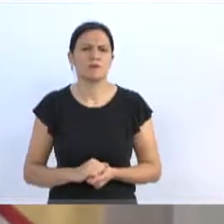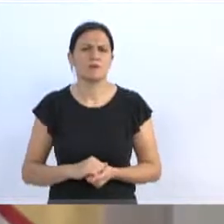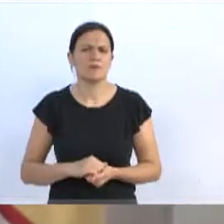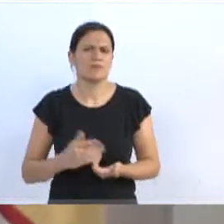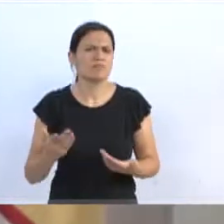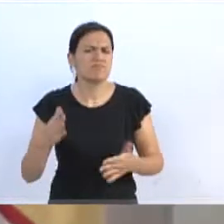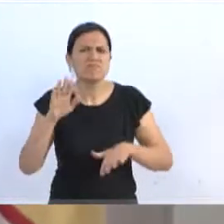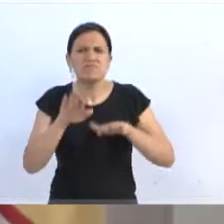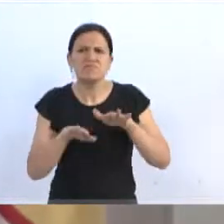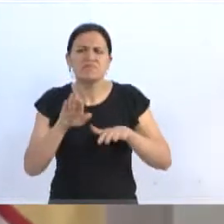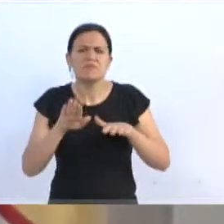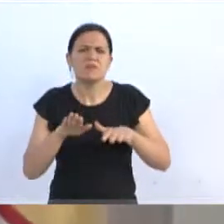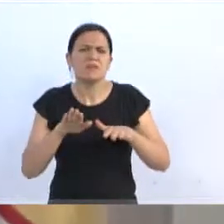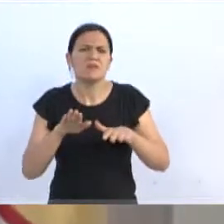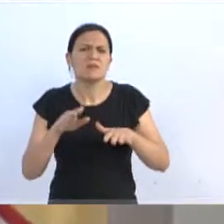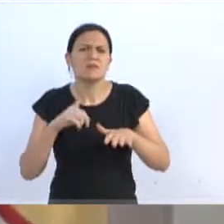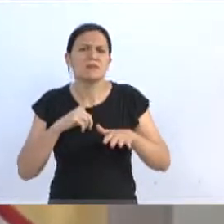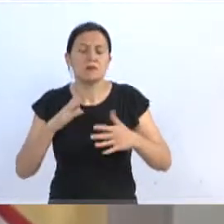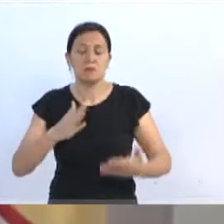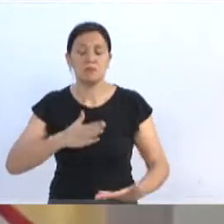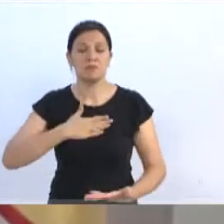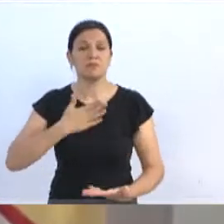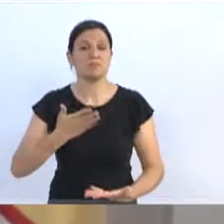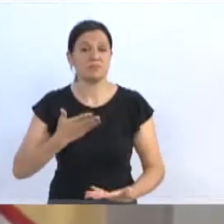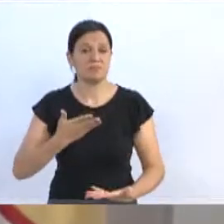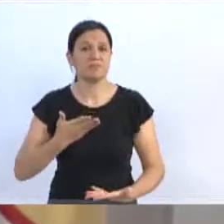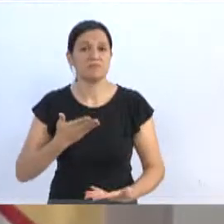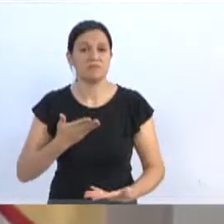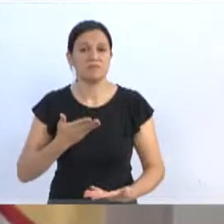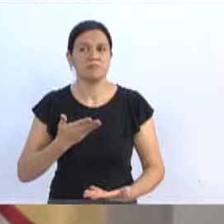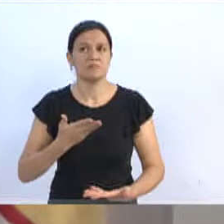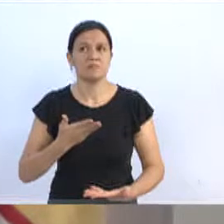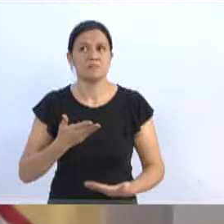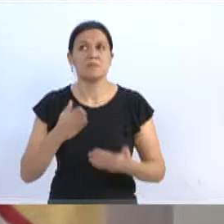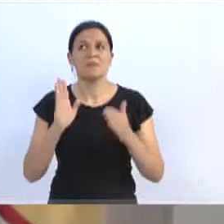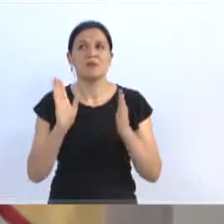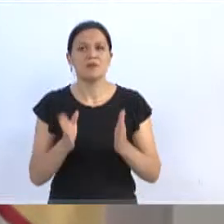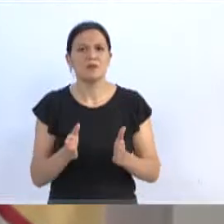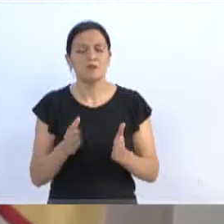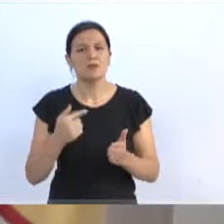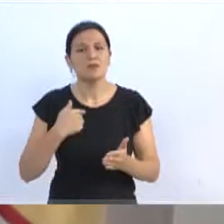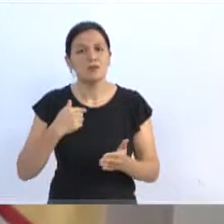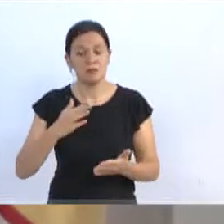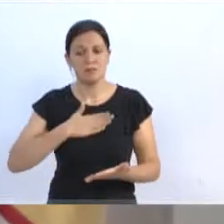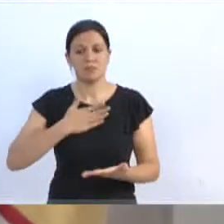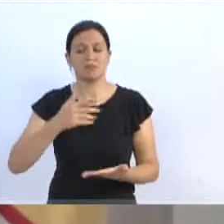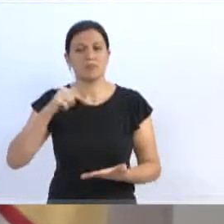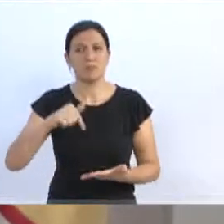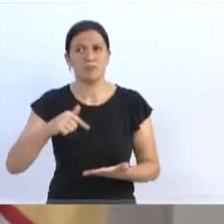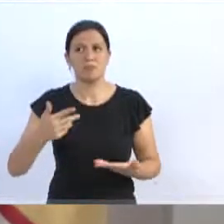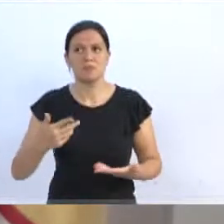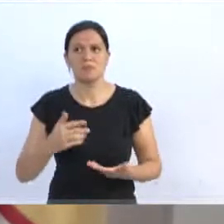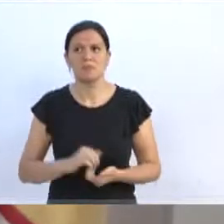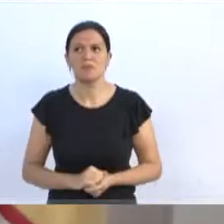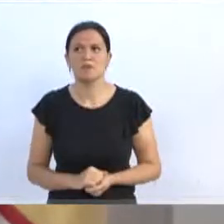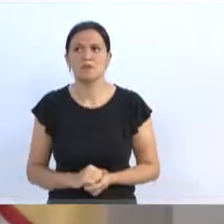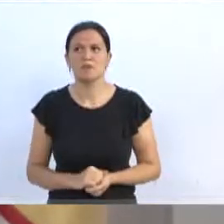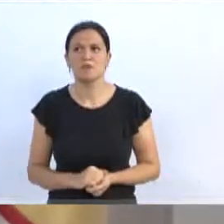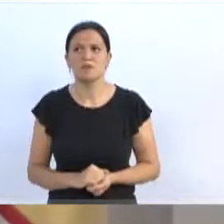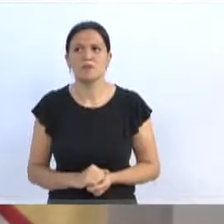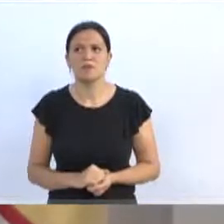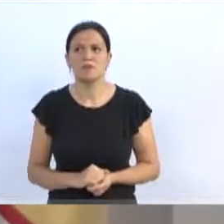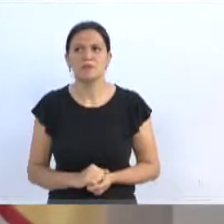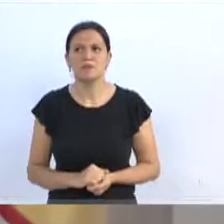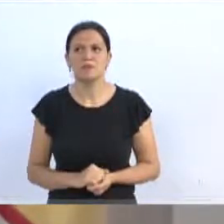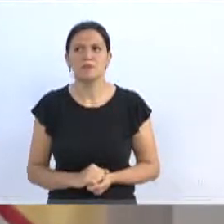às vezes ela recebe algumas surpresas. E hoje fui surpreendido aqui, novamente, por uma